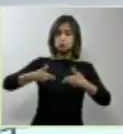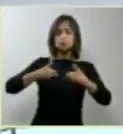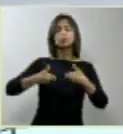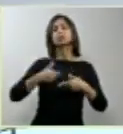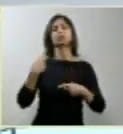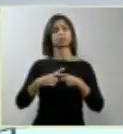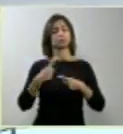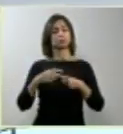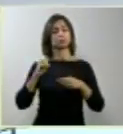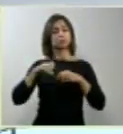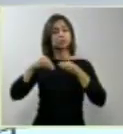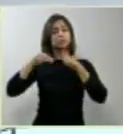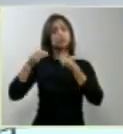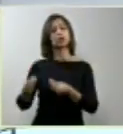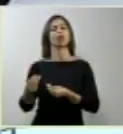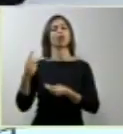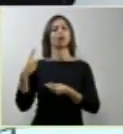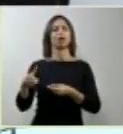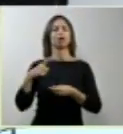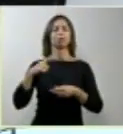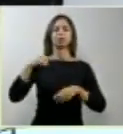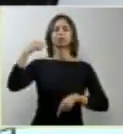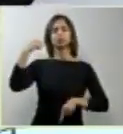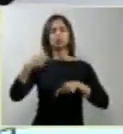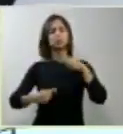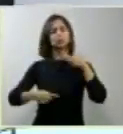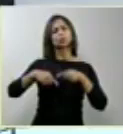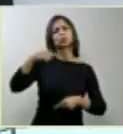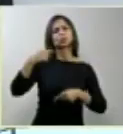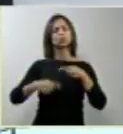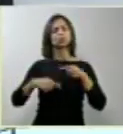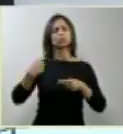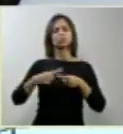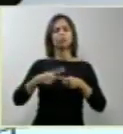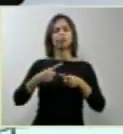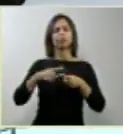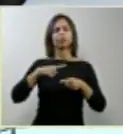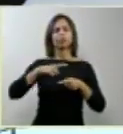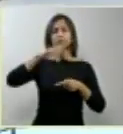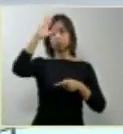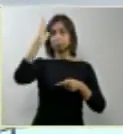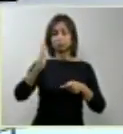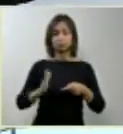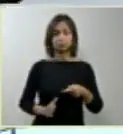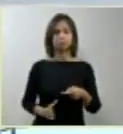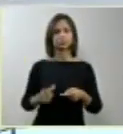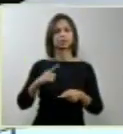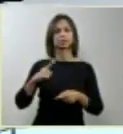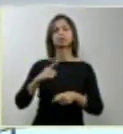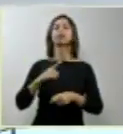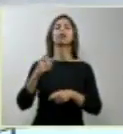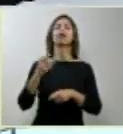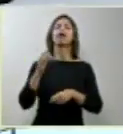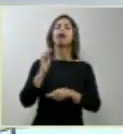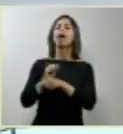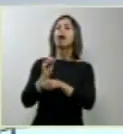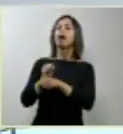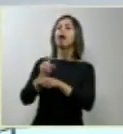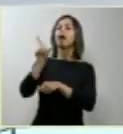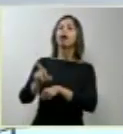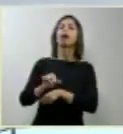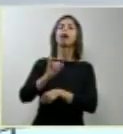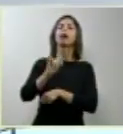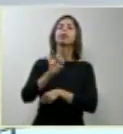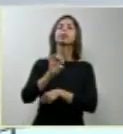aquilo que nós temos no discurso que nasce no Brasil, que é a tensão integral à saúde da mulher, mas não